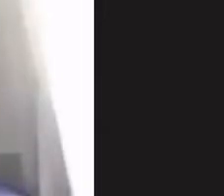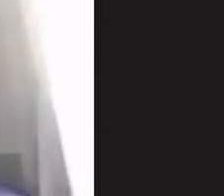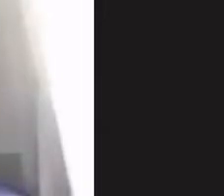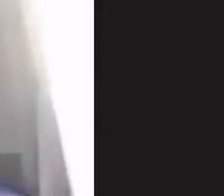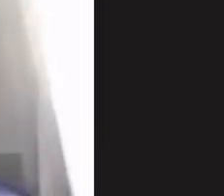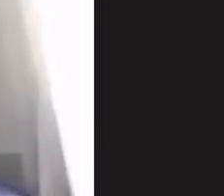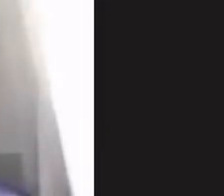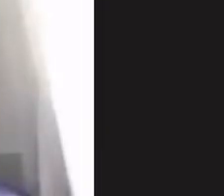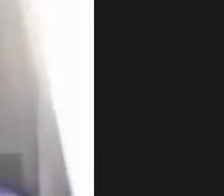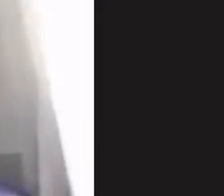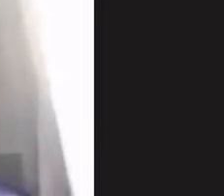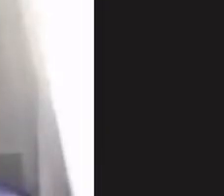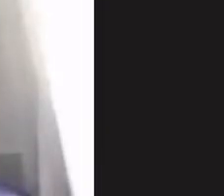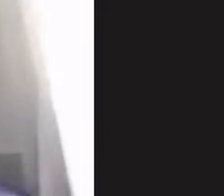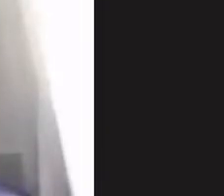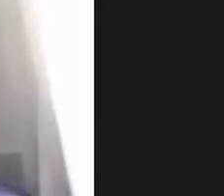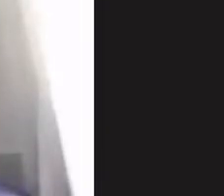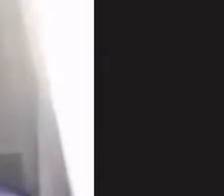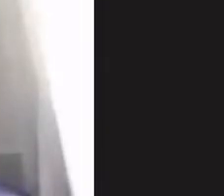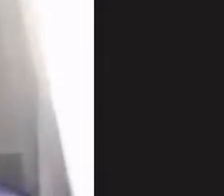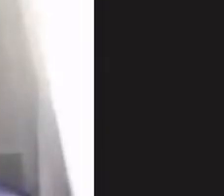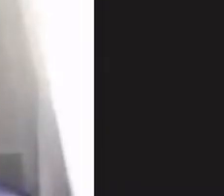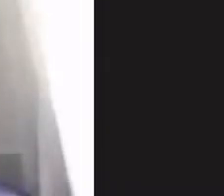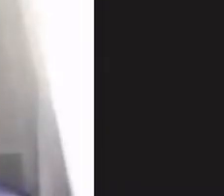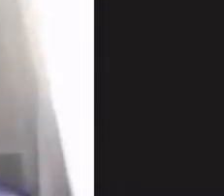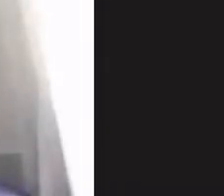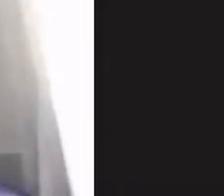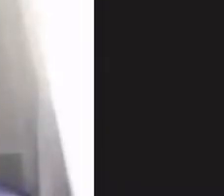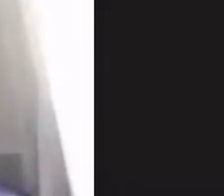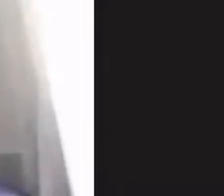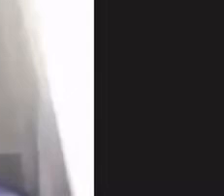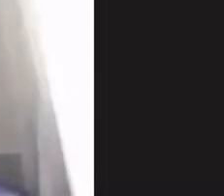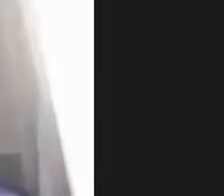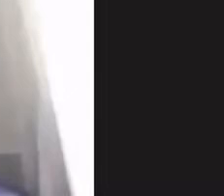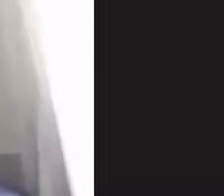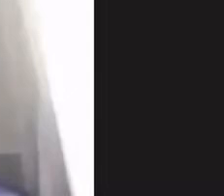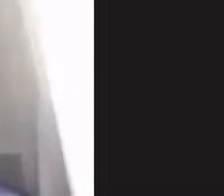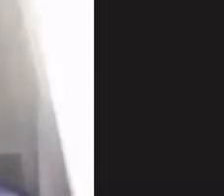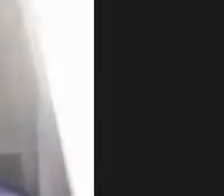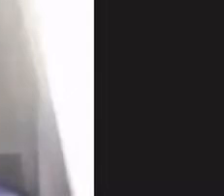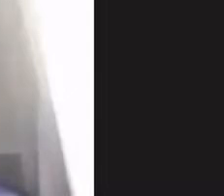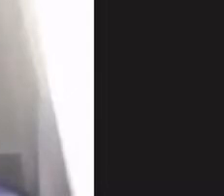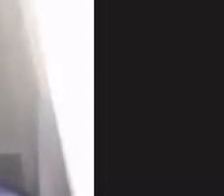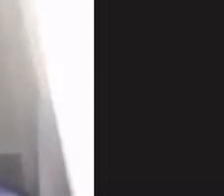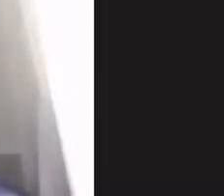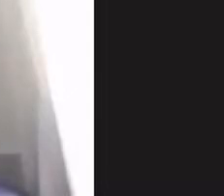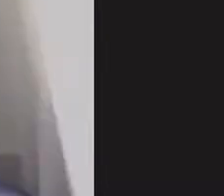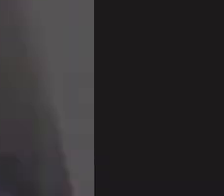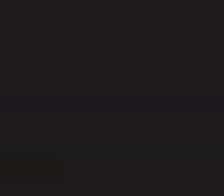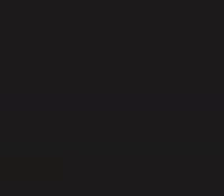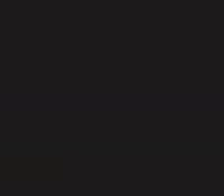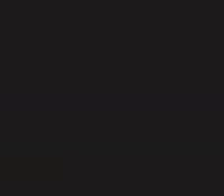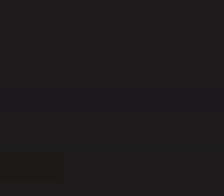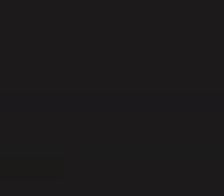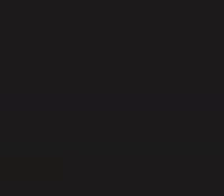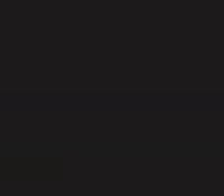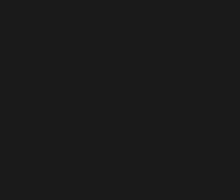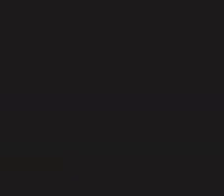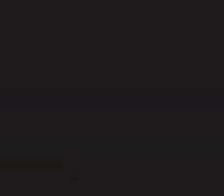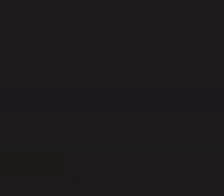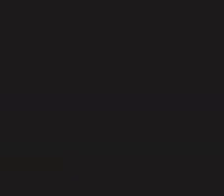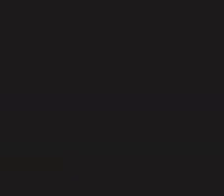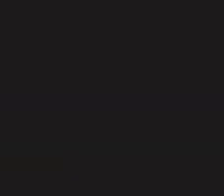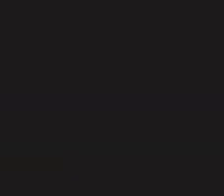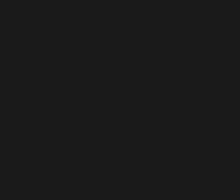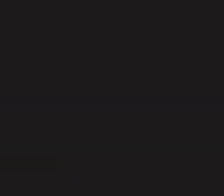que é bem importante que a gente estava lá dando autógrafos para todos. muito bem